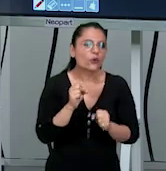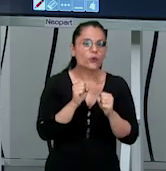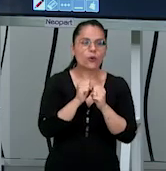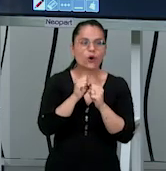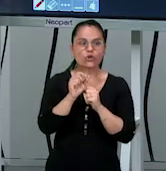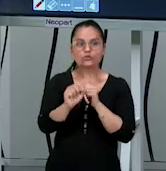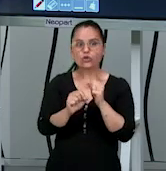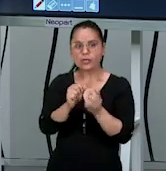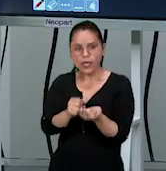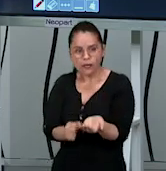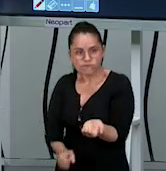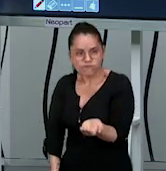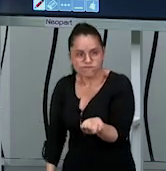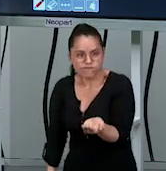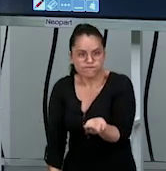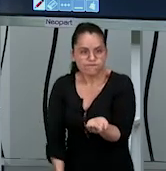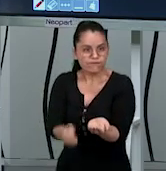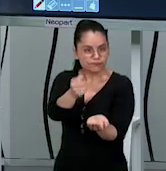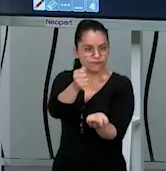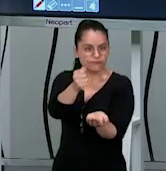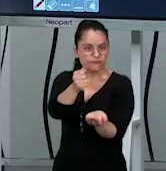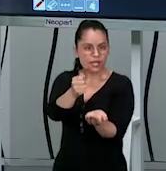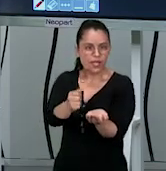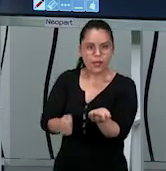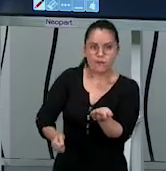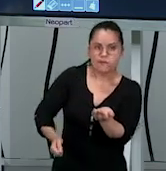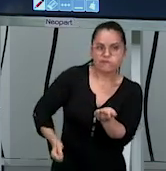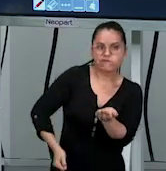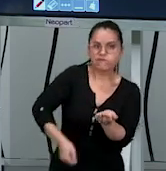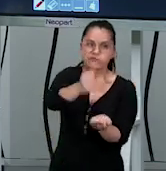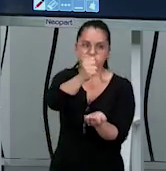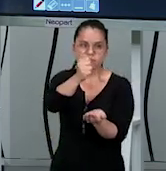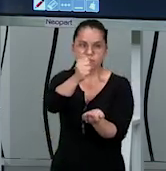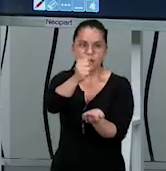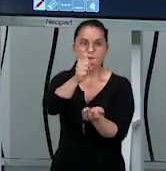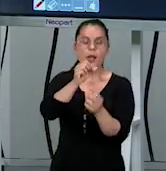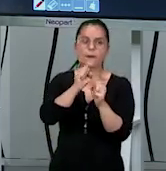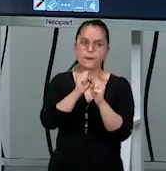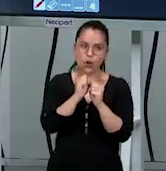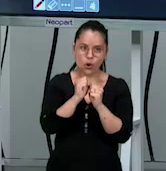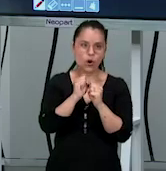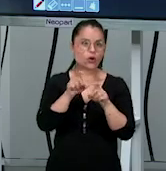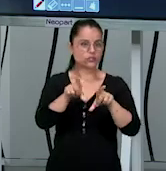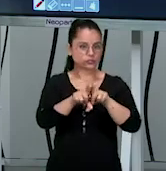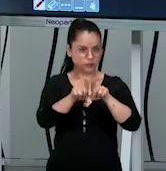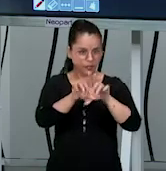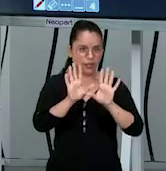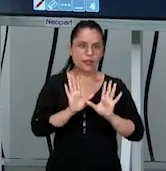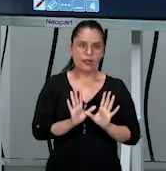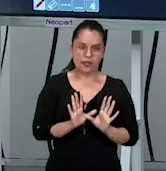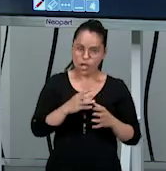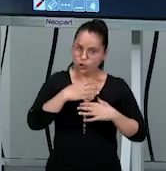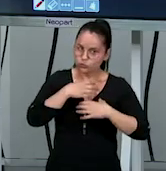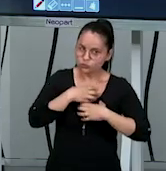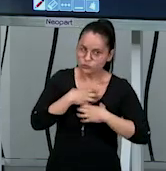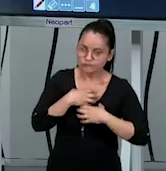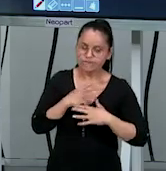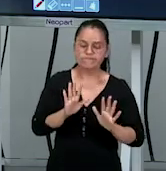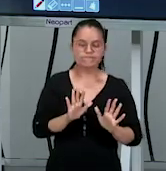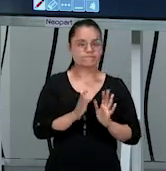sacar por baixo, igual a gente ensina lá na educação física. Segura a bola aqui e bate nela. Isso é uma maneira.